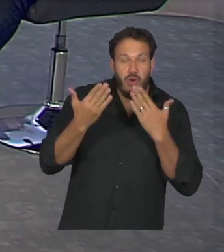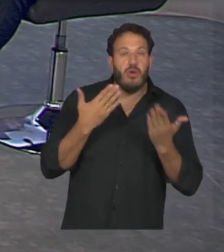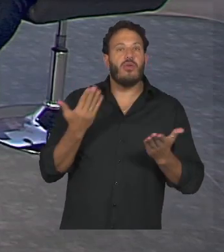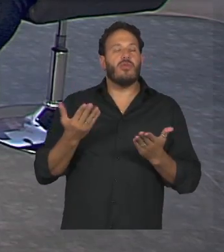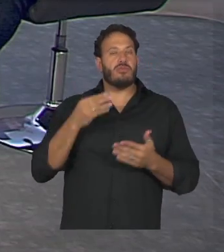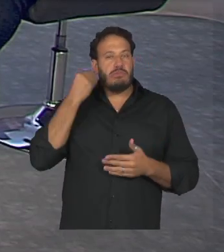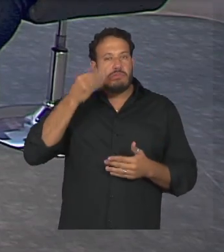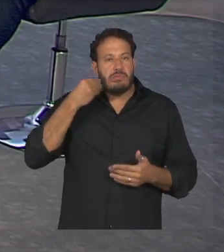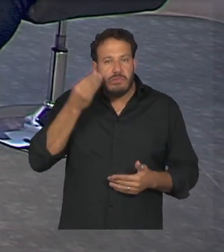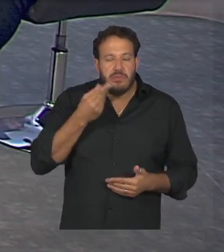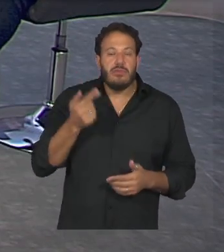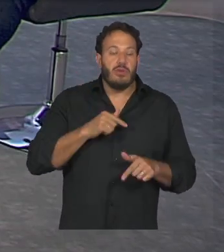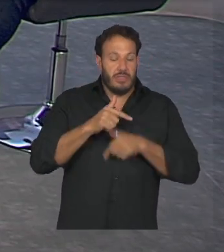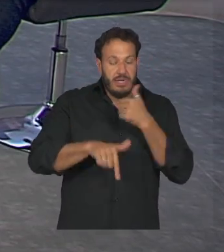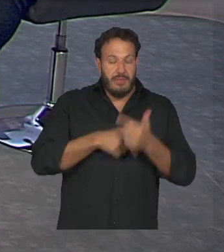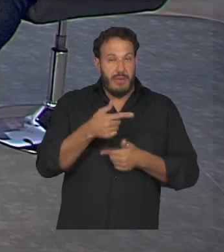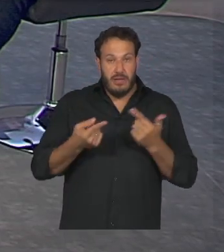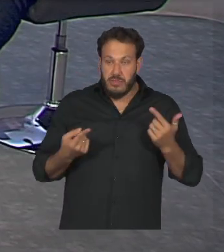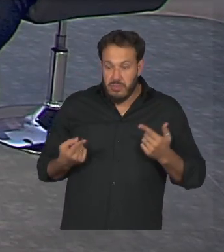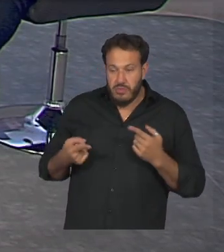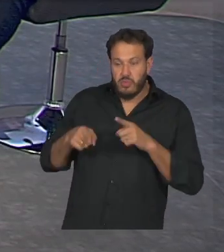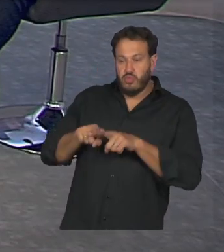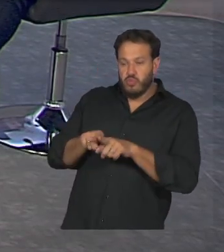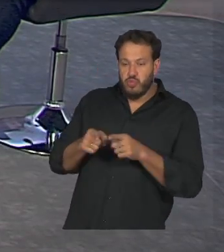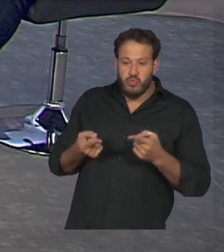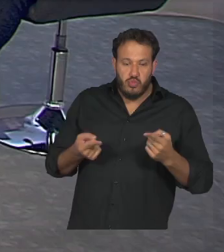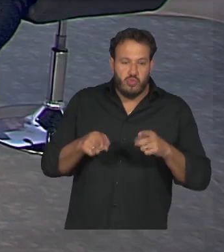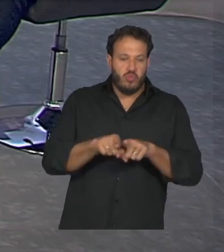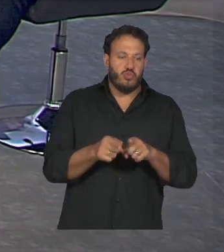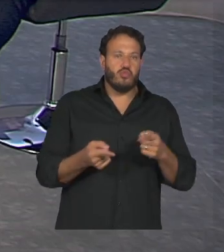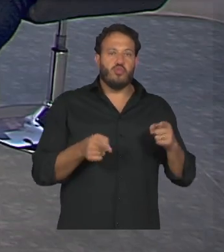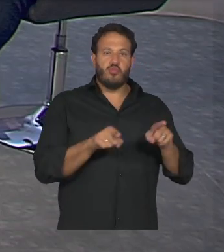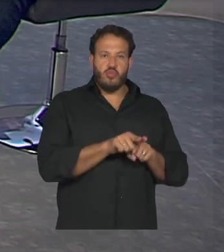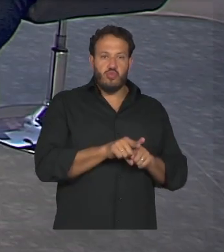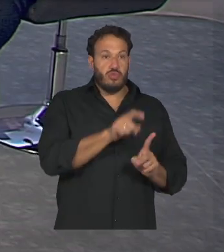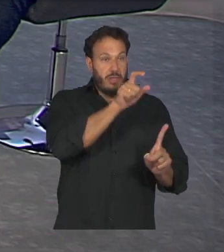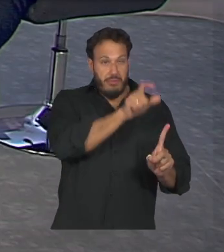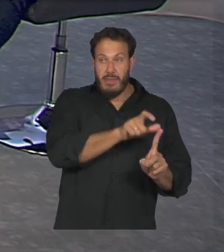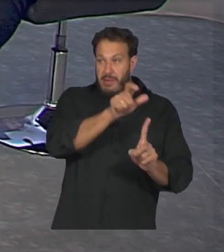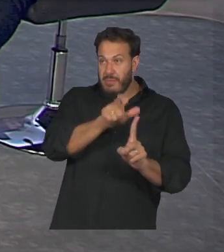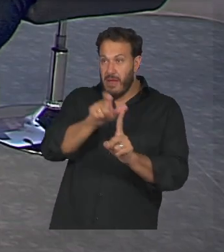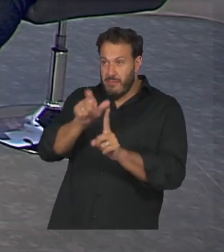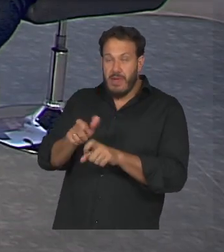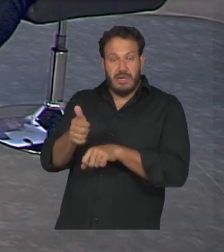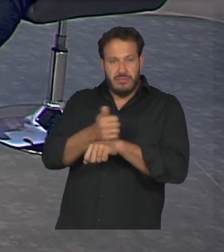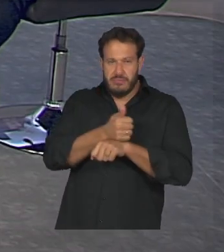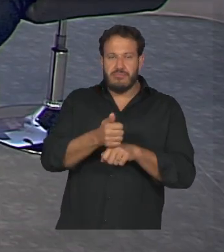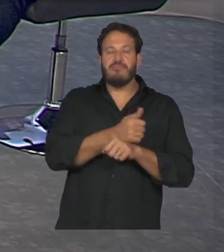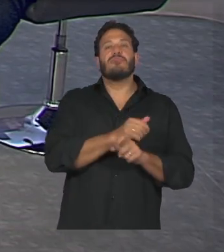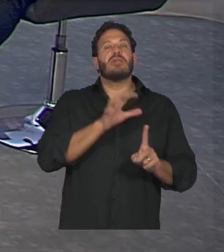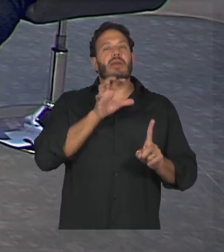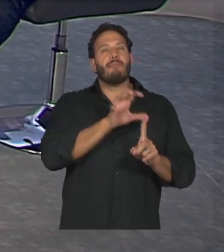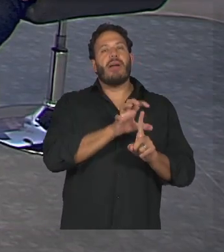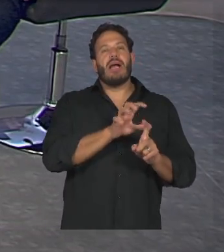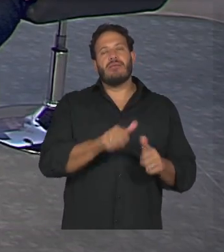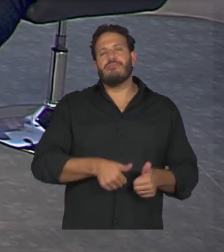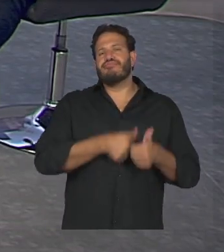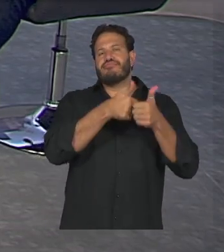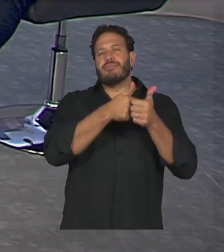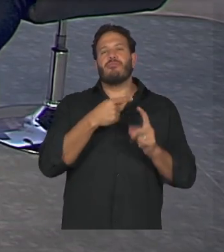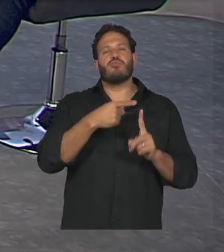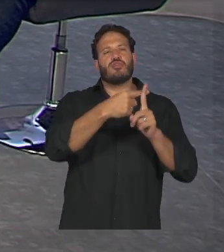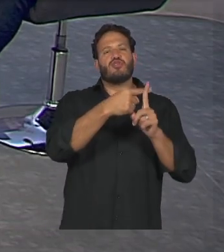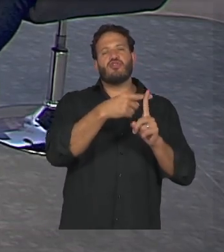integrado eles conseguem fazer uma diferença na vida dessa pessoa com